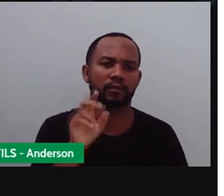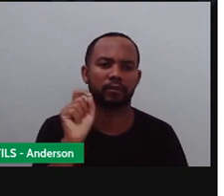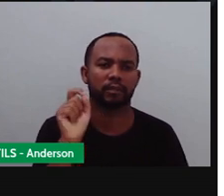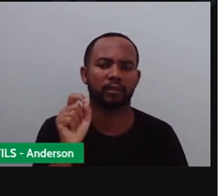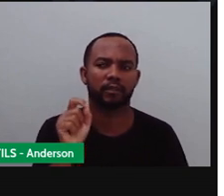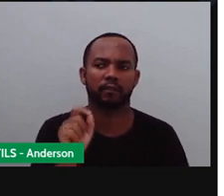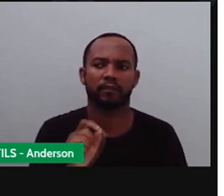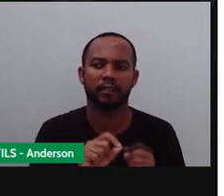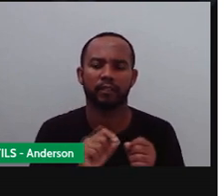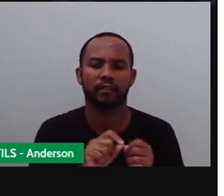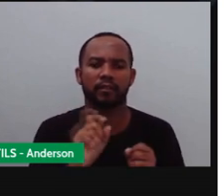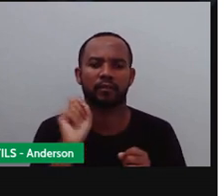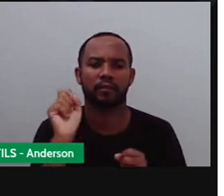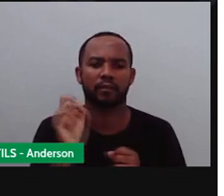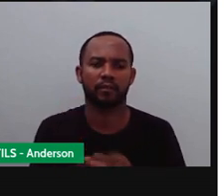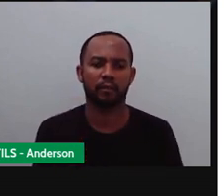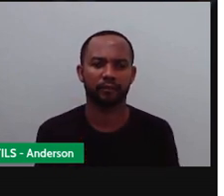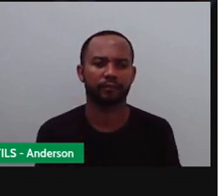iria fazer o quê? Ó.